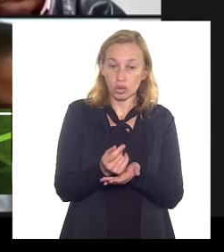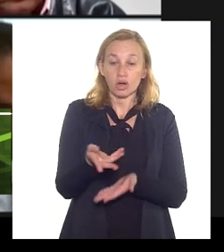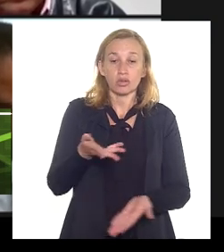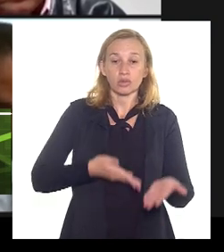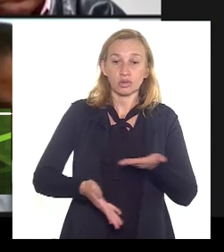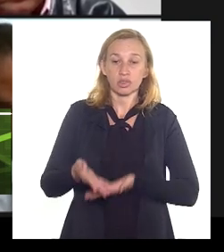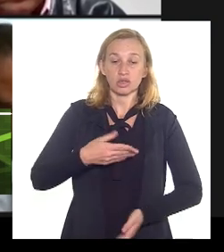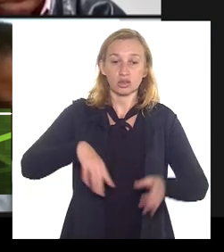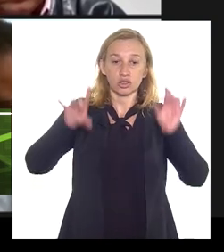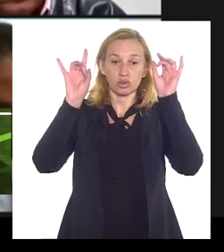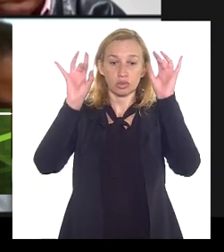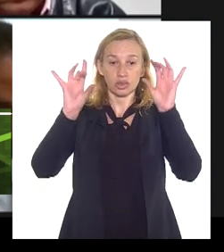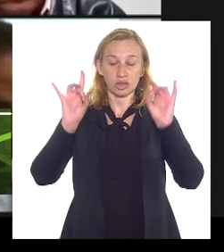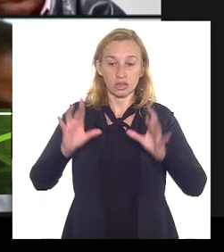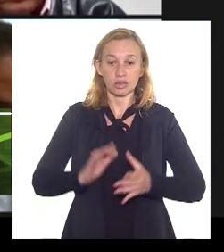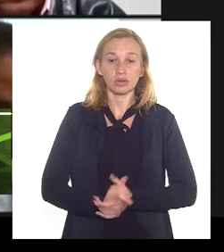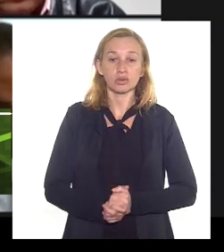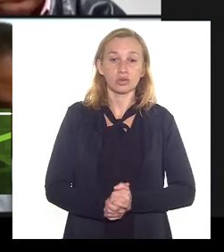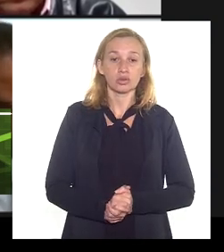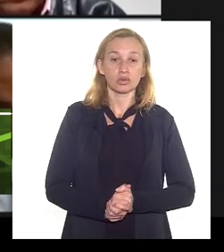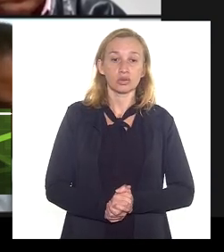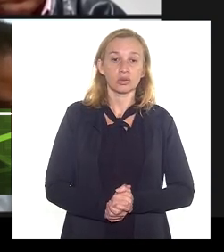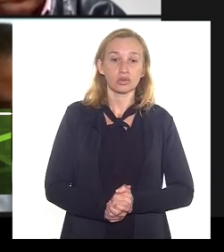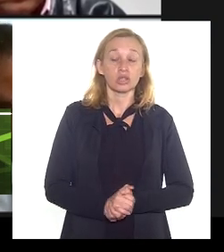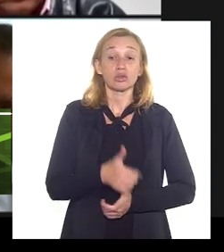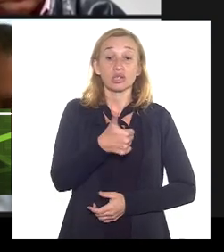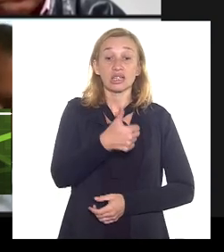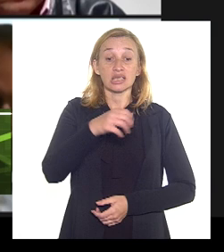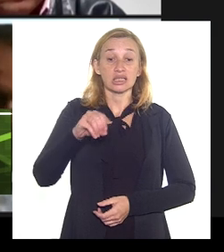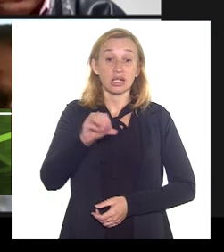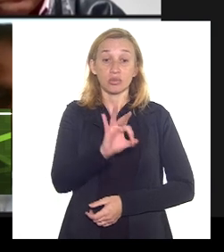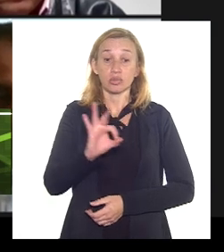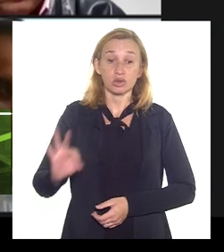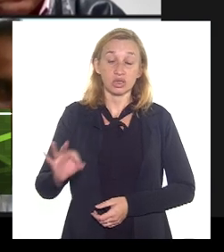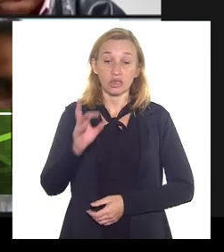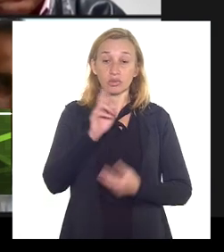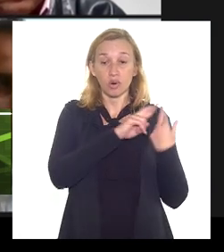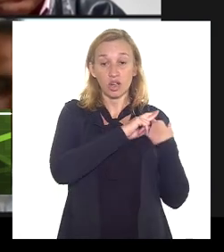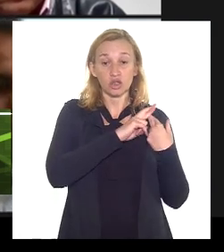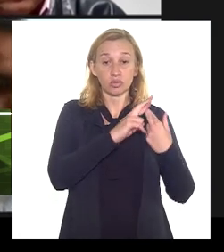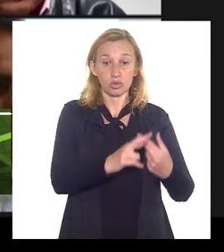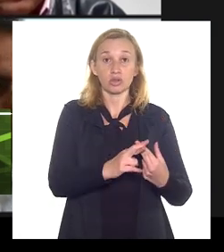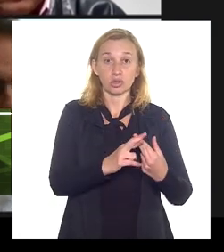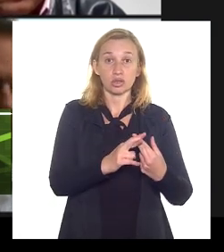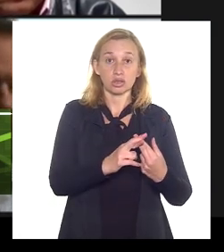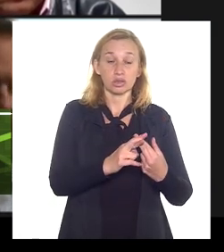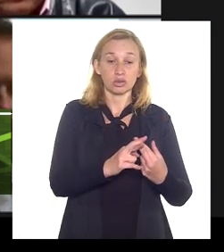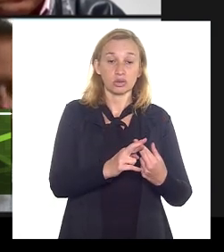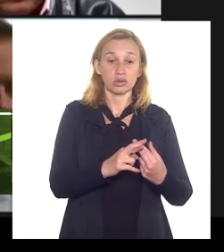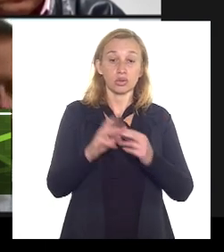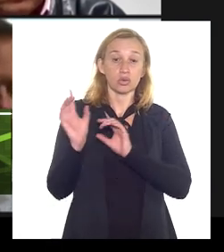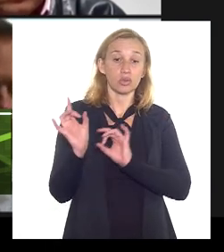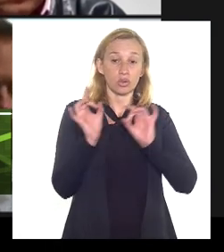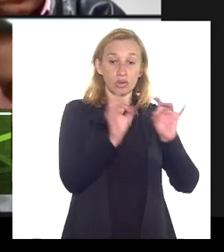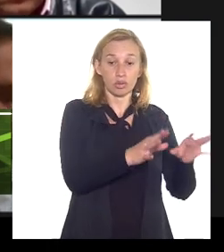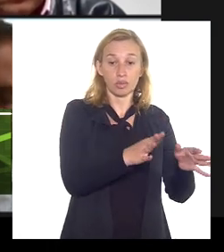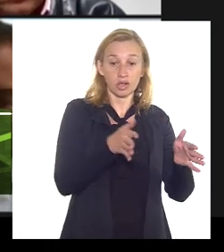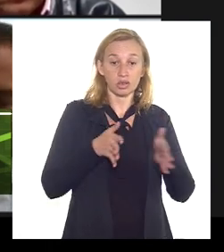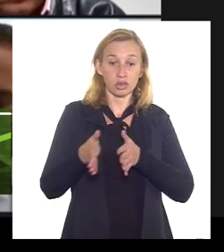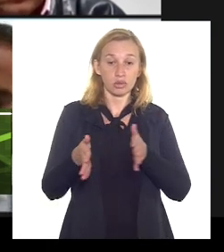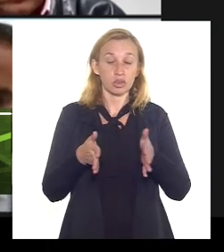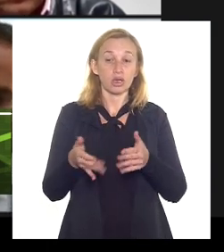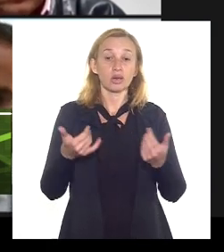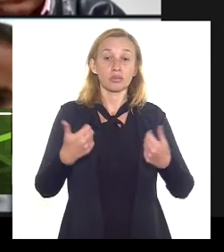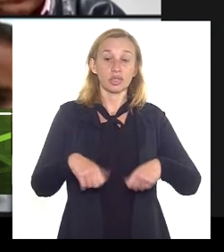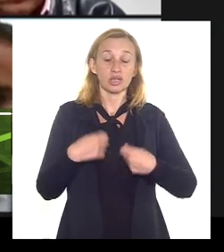especial quando ele se torna 100% responsável pela garantia de abandono que precisa